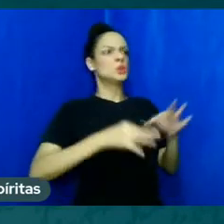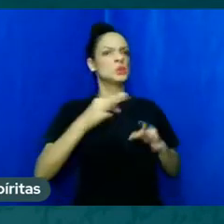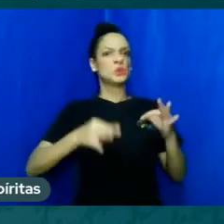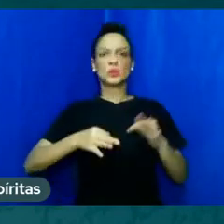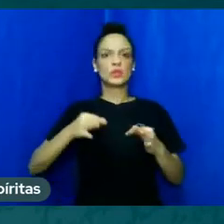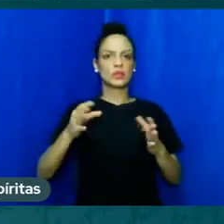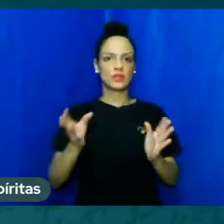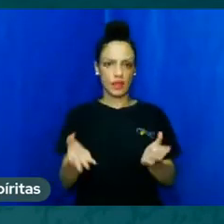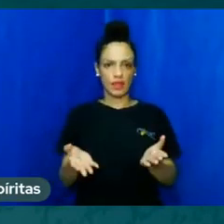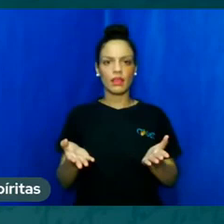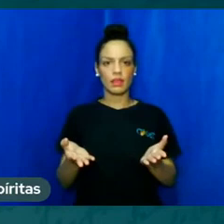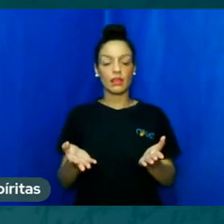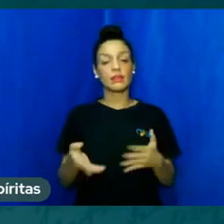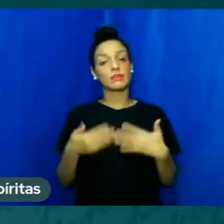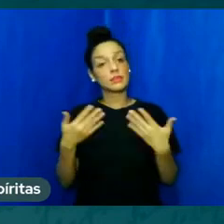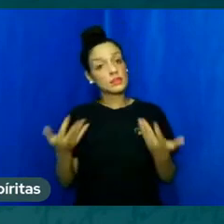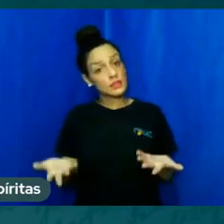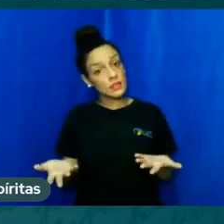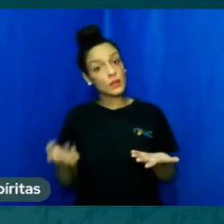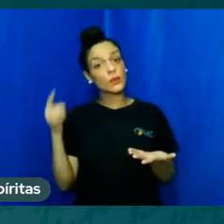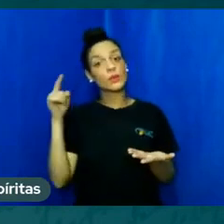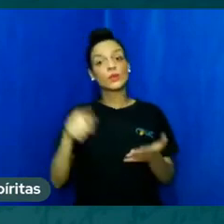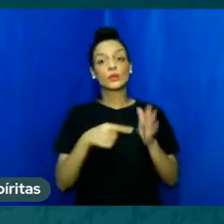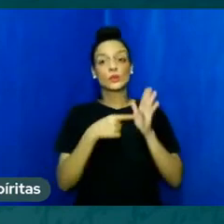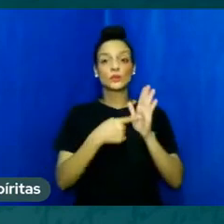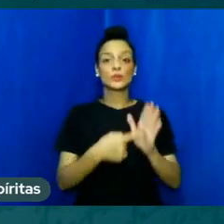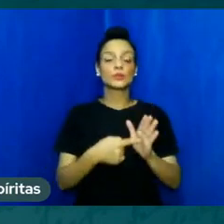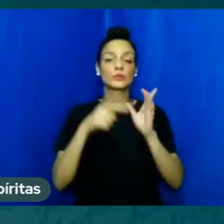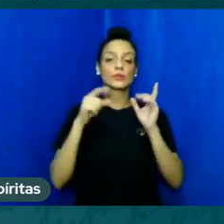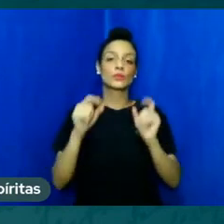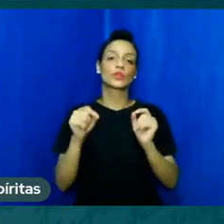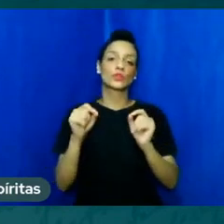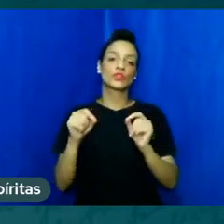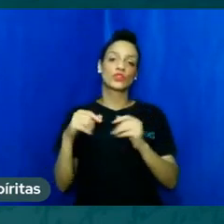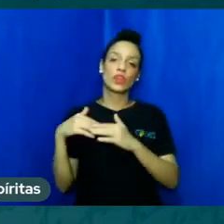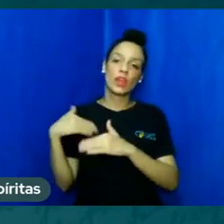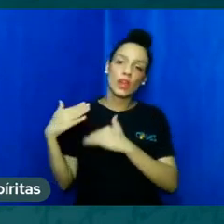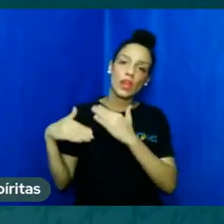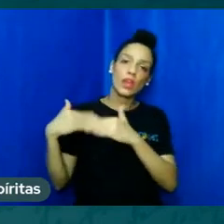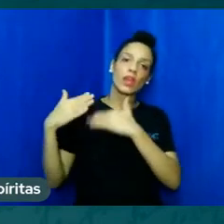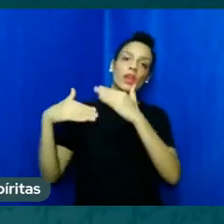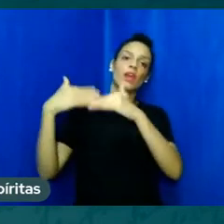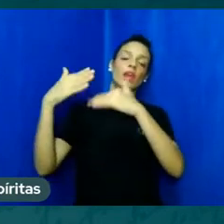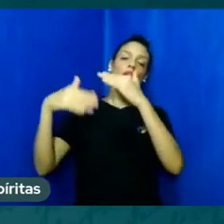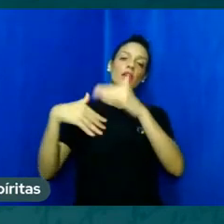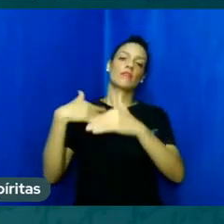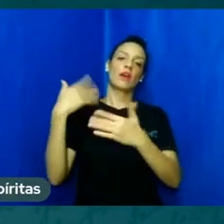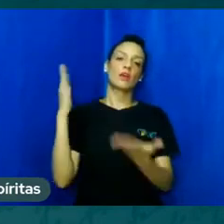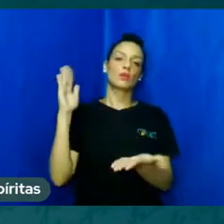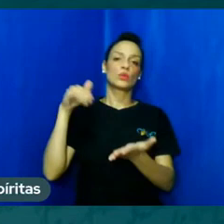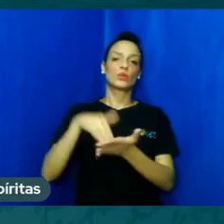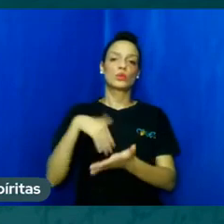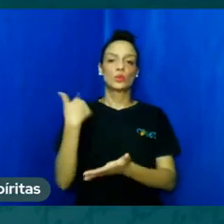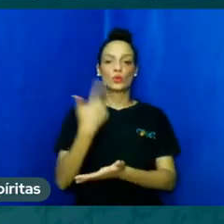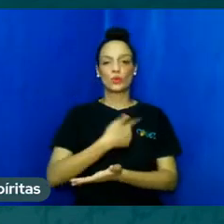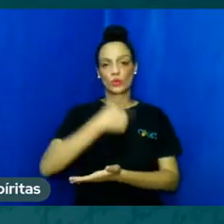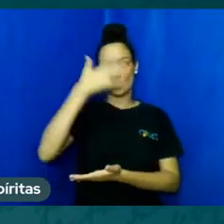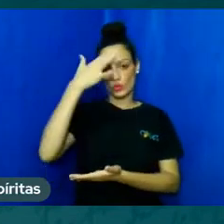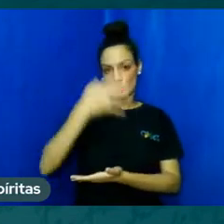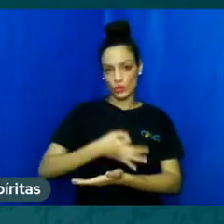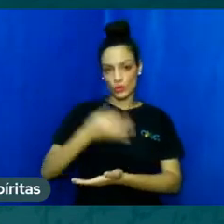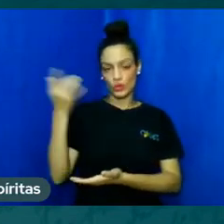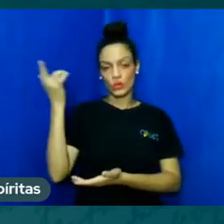então isso está colocado justamente num degrau mais elevado para que entendamos que não há o senso de